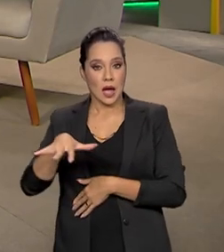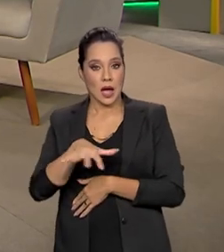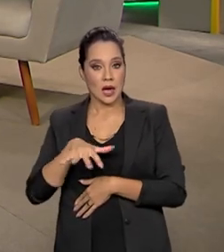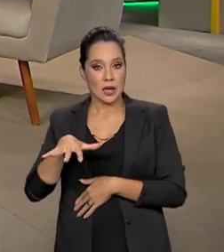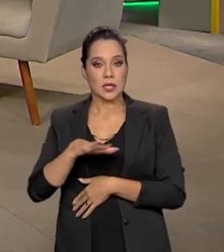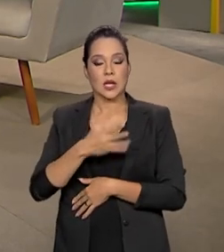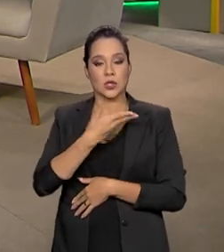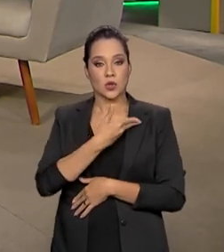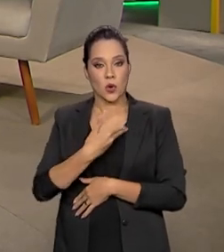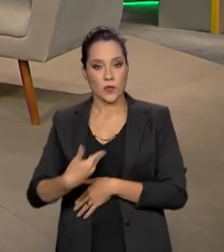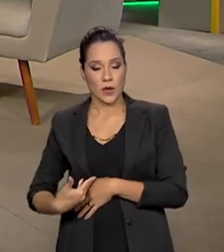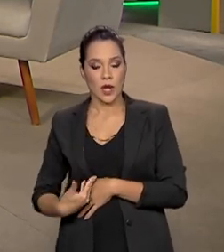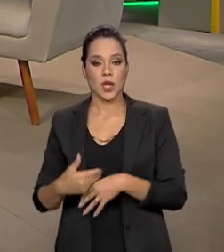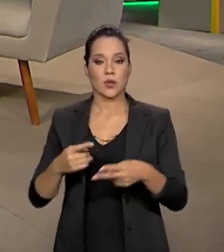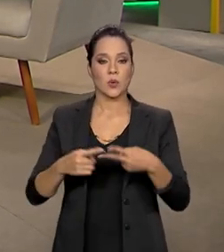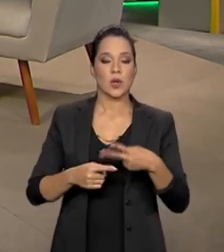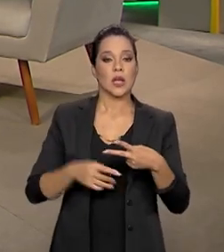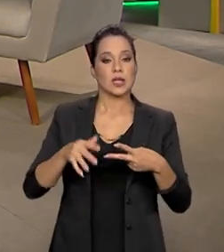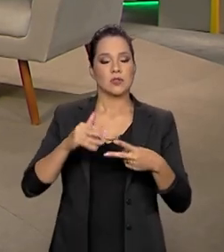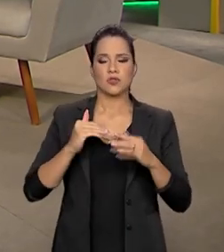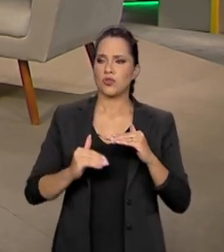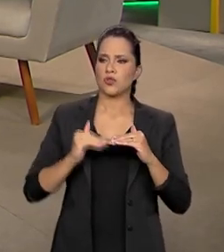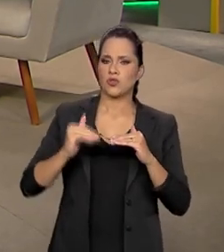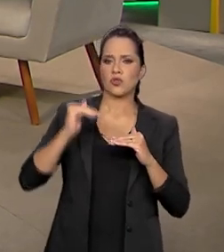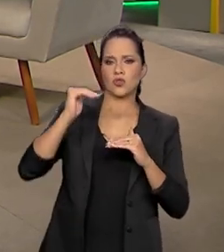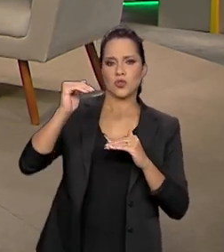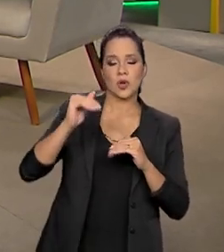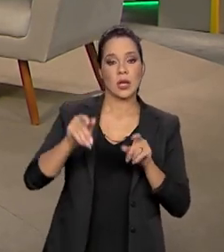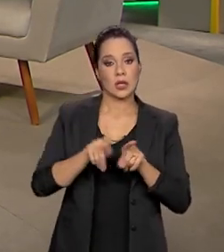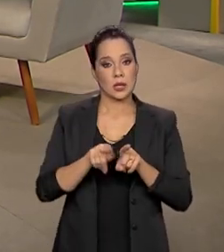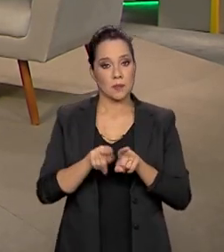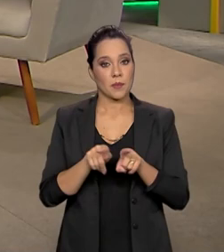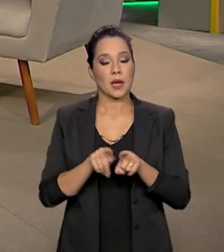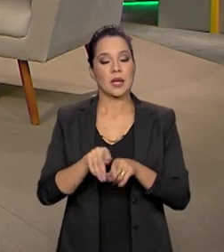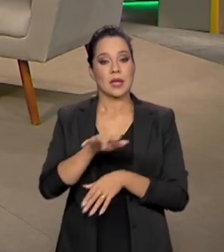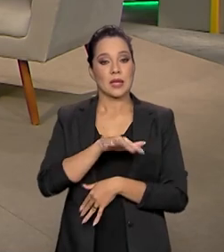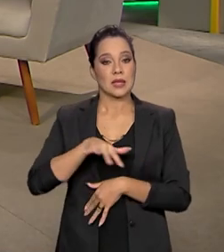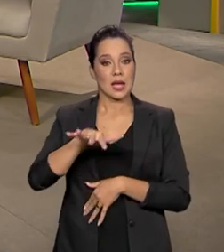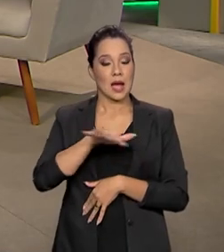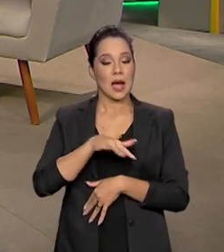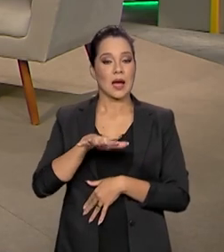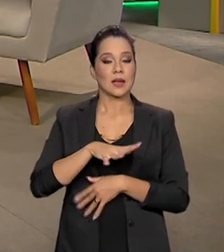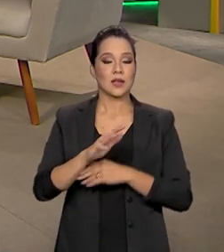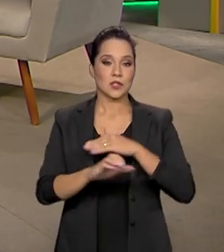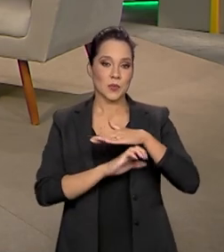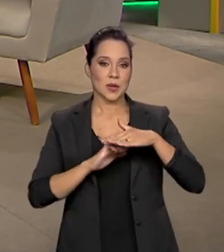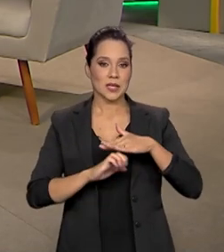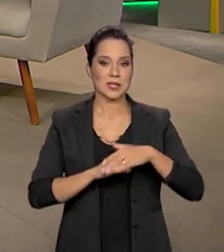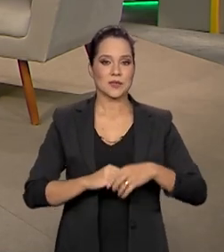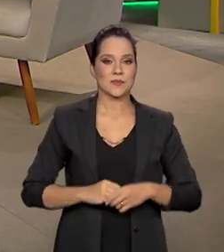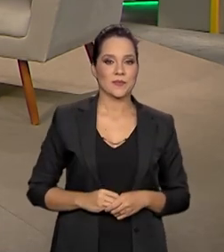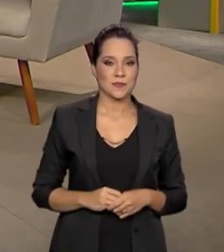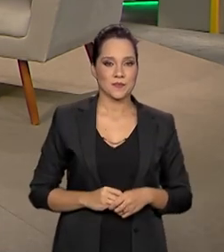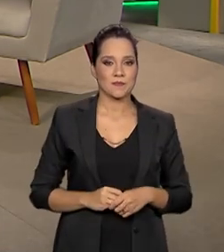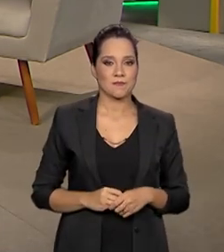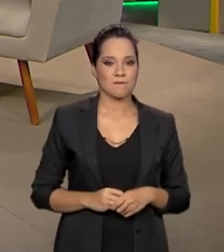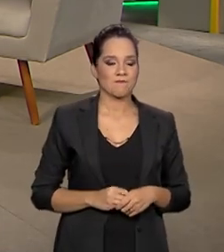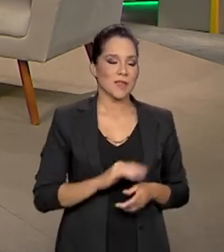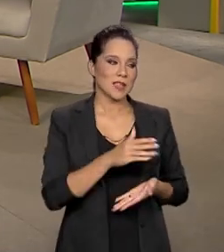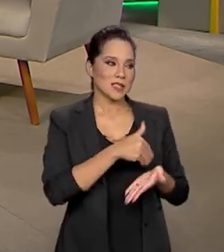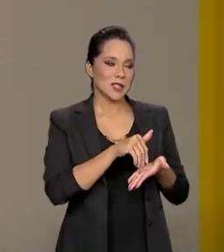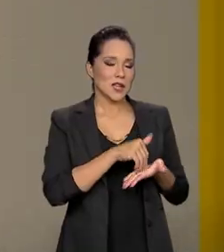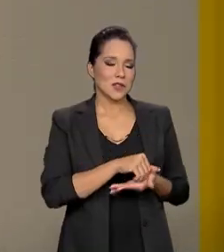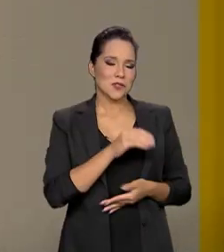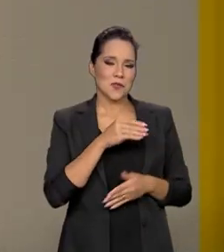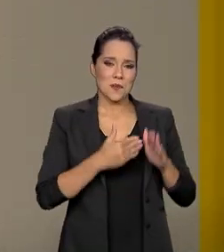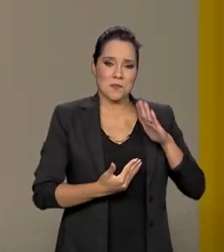governamental, dos vários níveis, mas também do setor empresarial. Então... Secretário, a vai